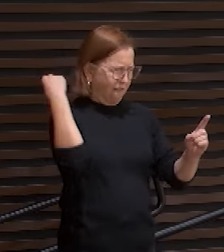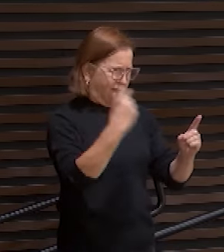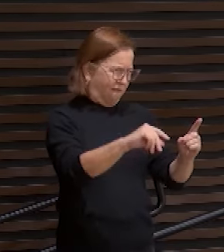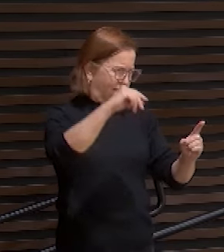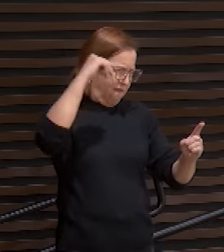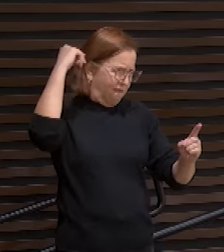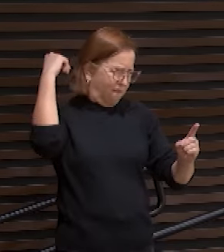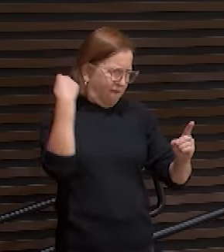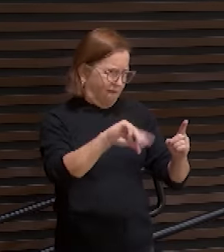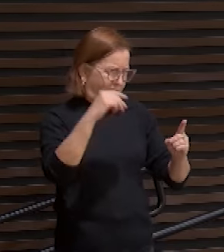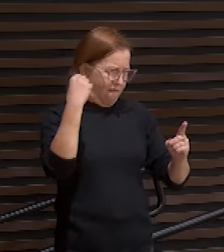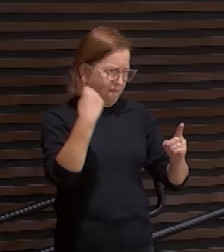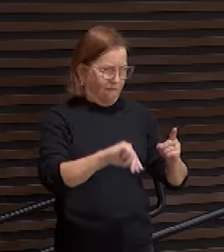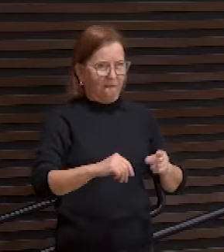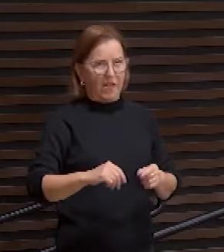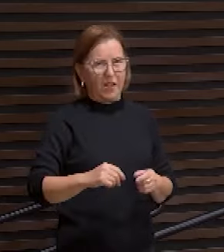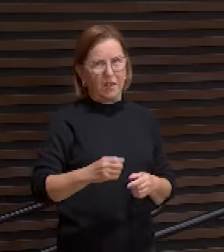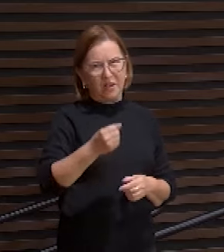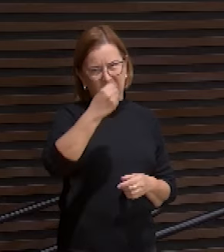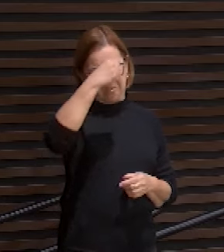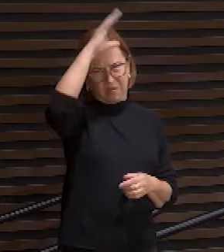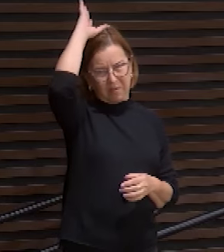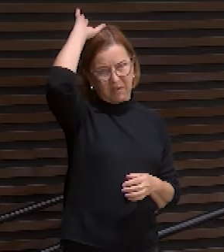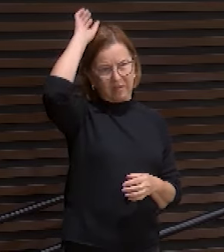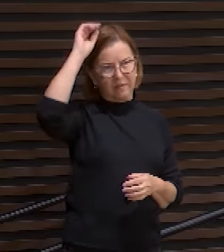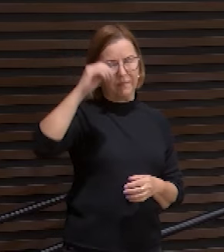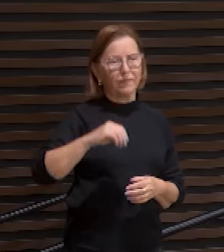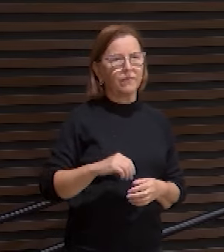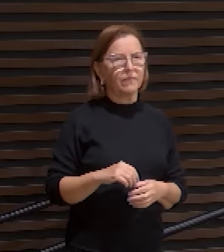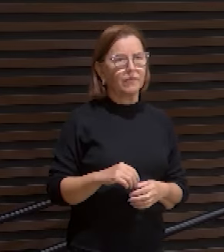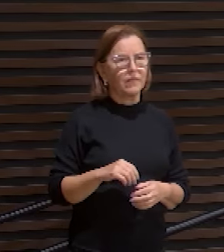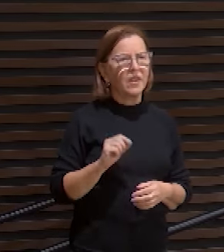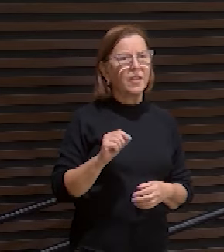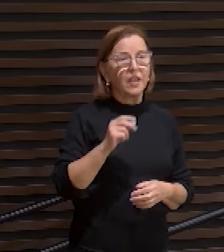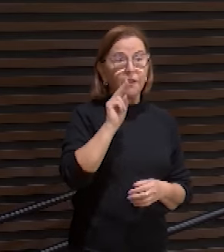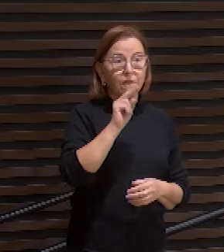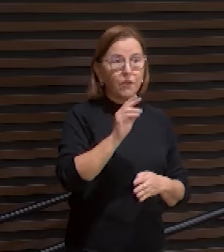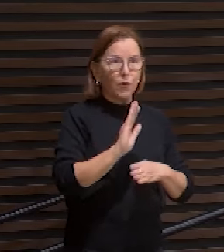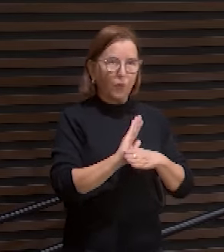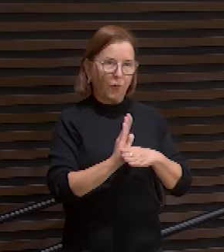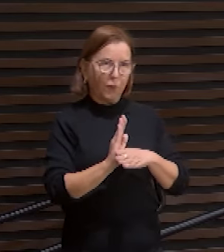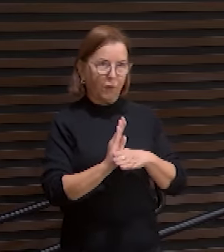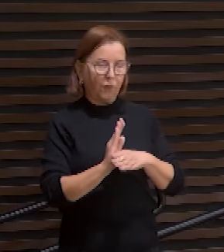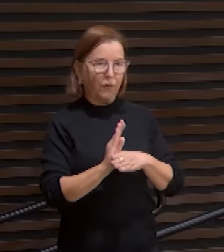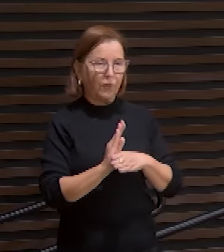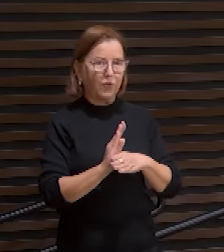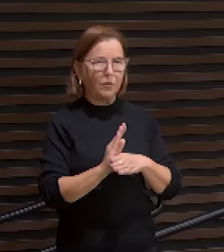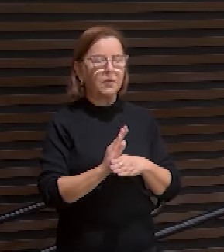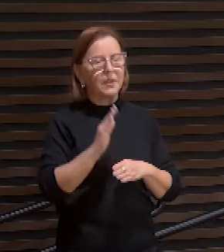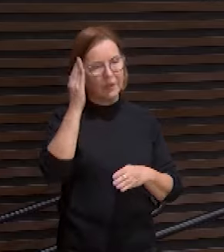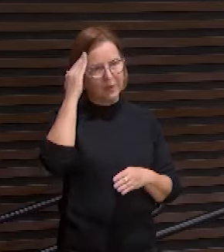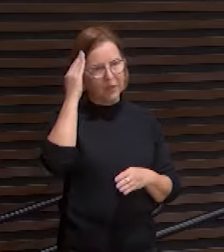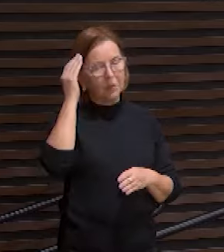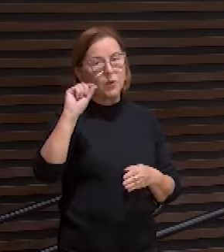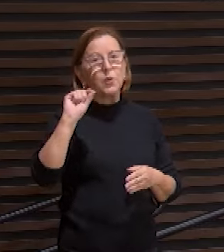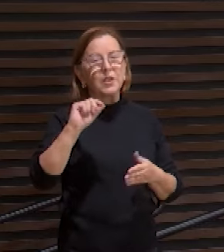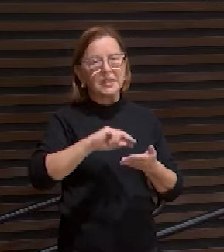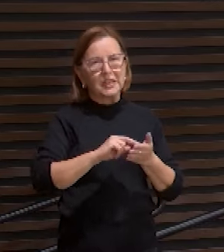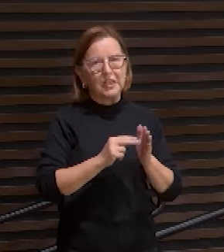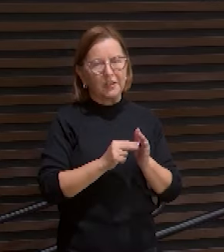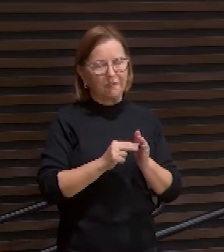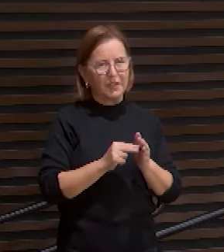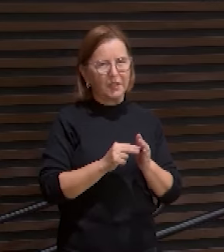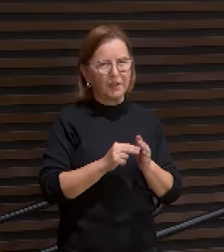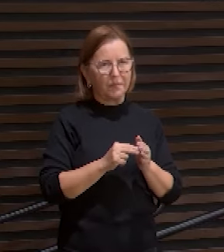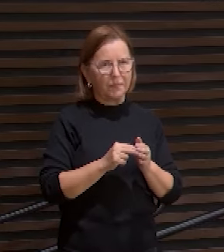romanos. Quem assistiu o filme Paixão de Cristo tem uma ideia do que é o açoite romano. Um cabo